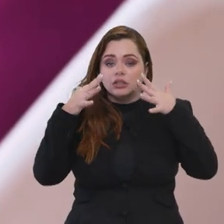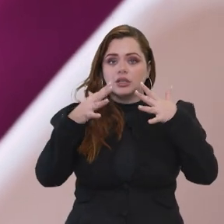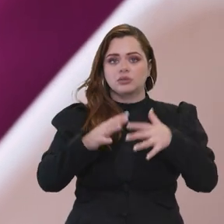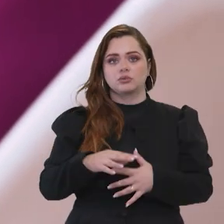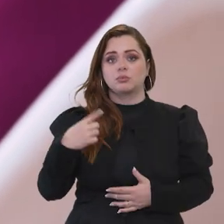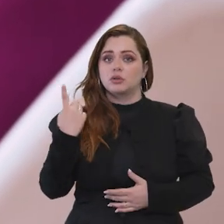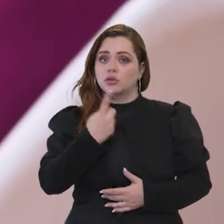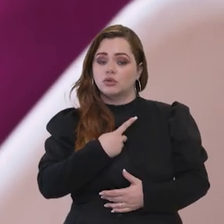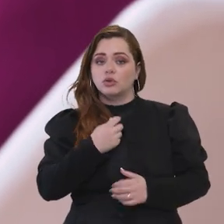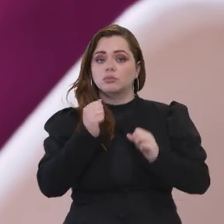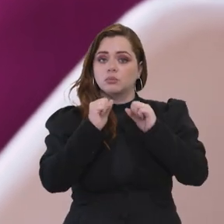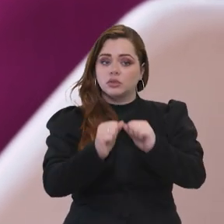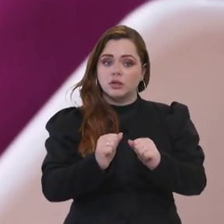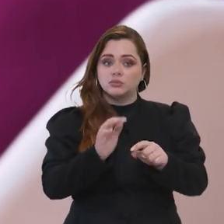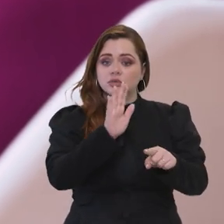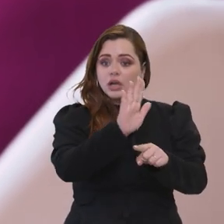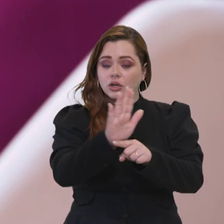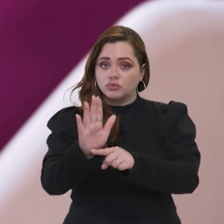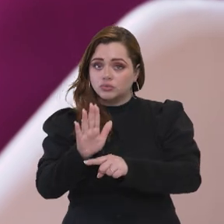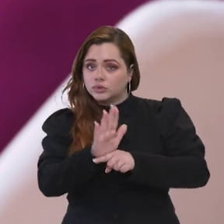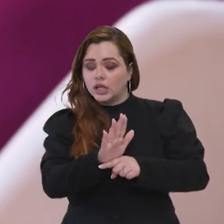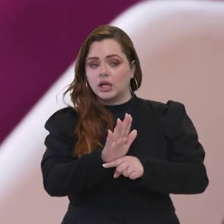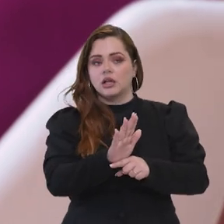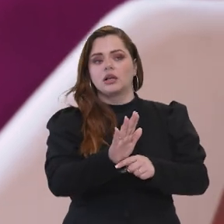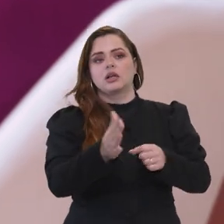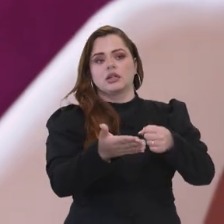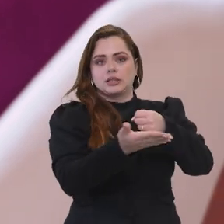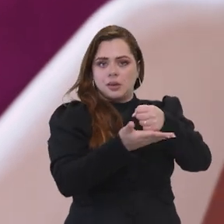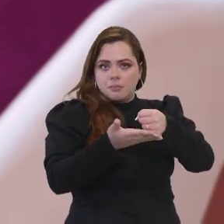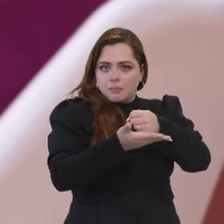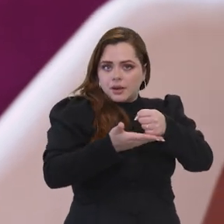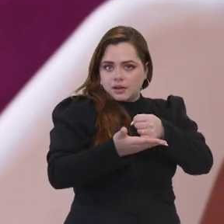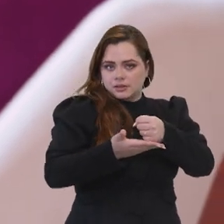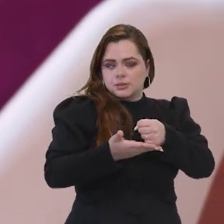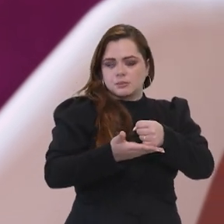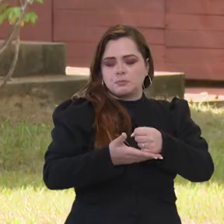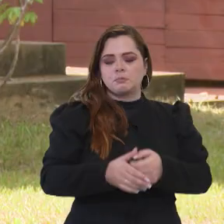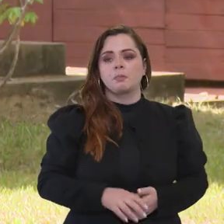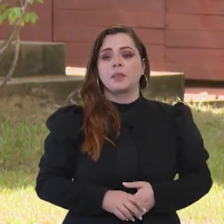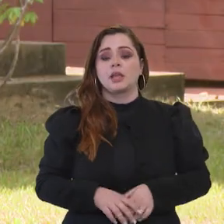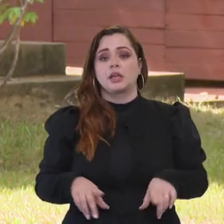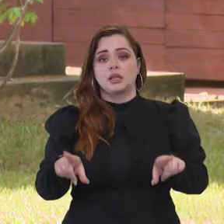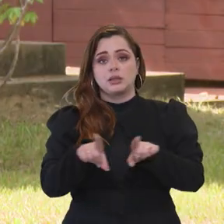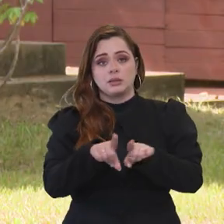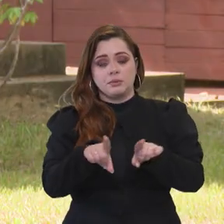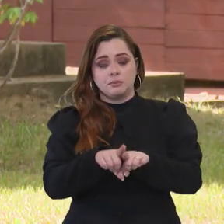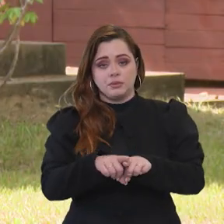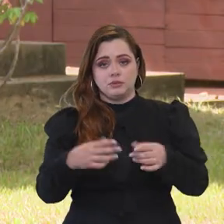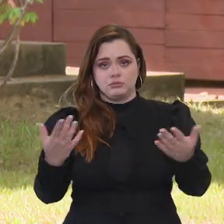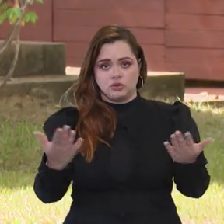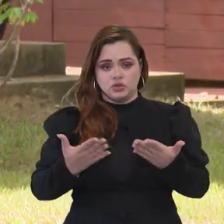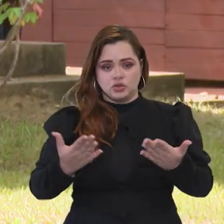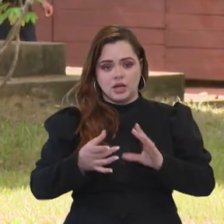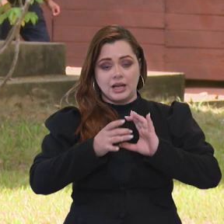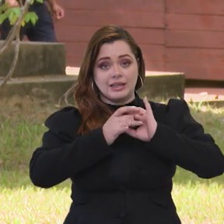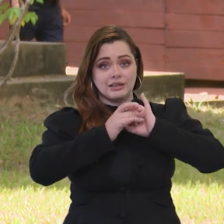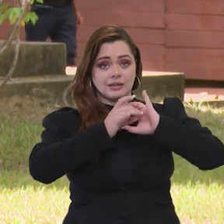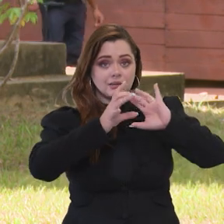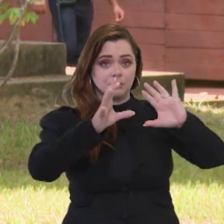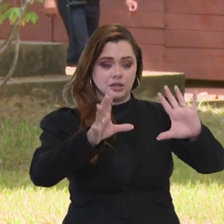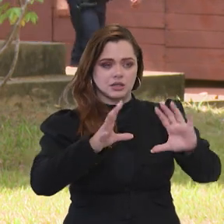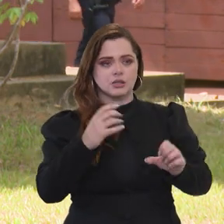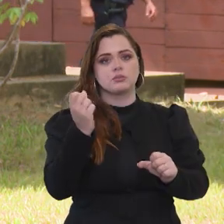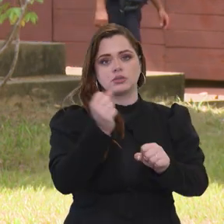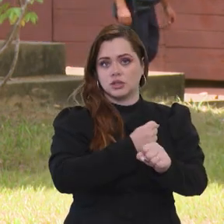seja do governo do Estado, para que nós possamos auxiliar na infraestrutura disso. Nós mesmo já fizemos a liberação